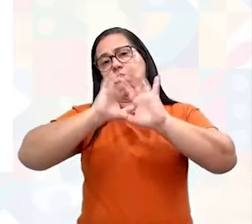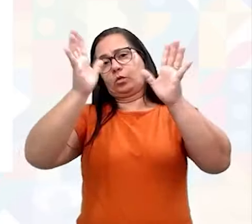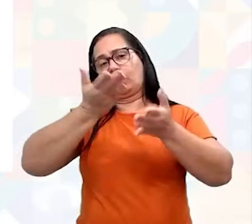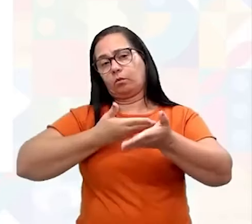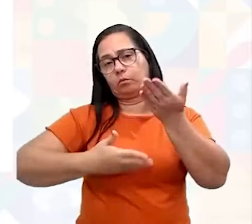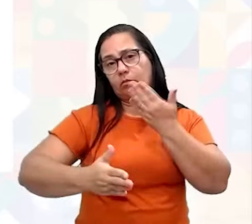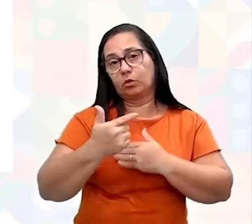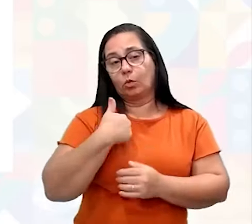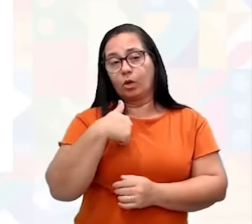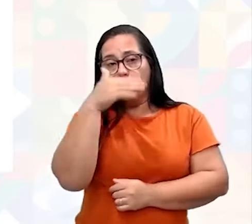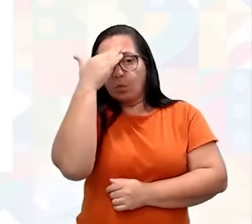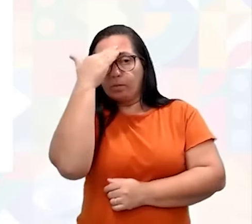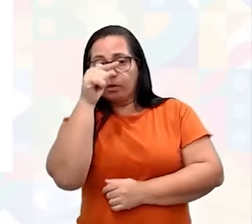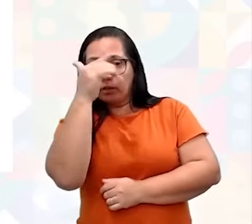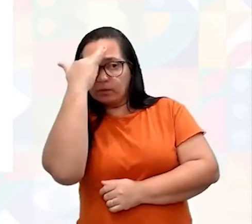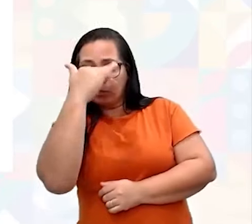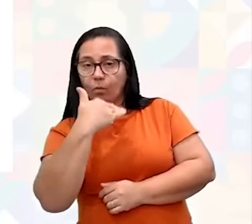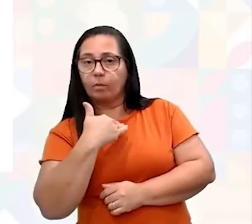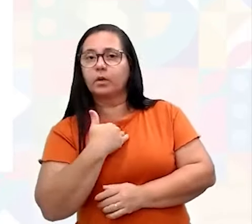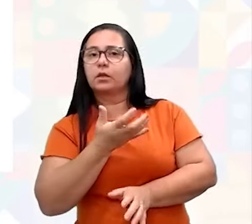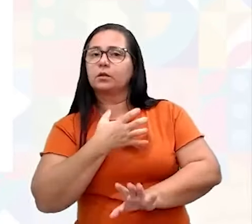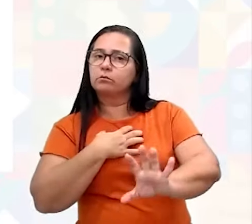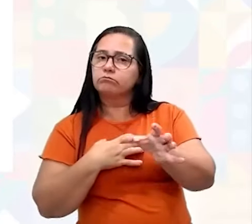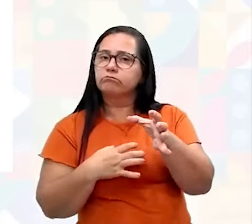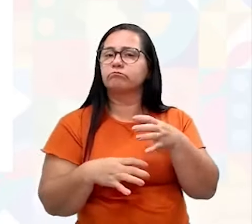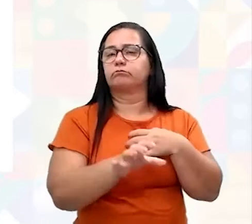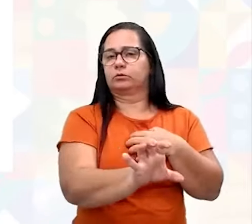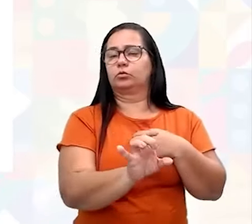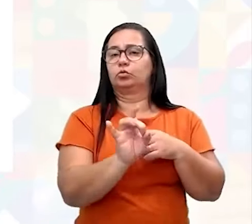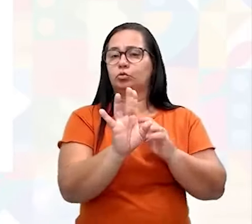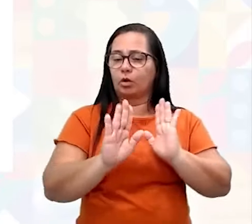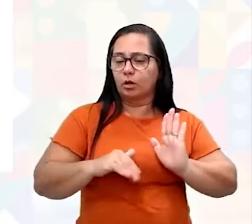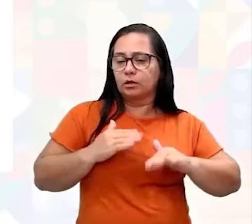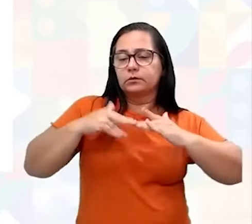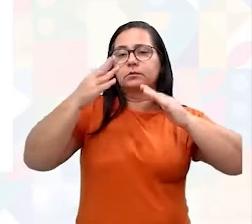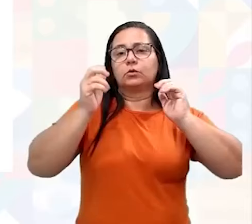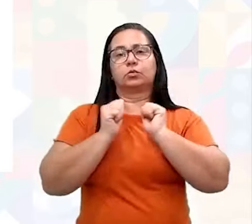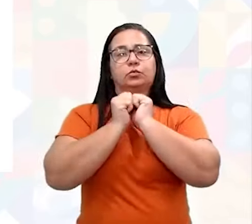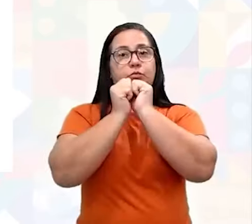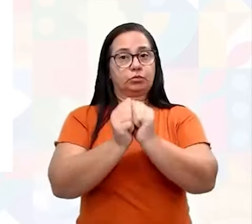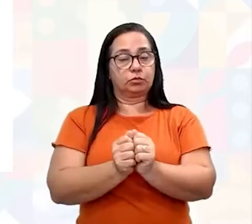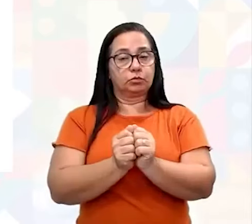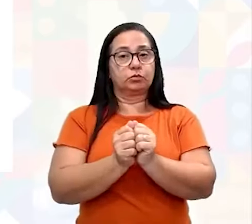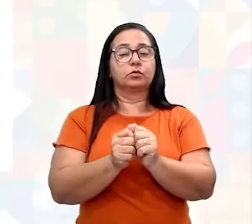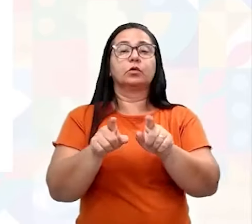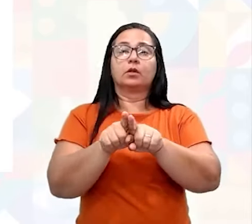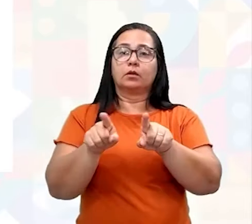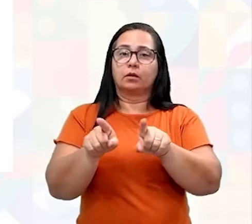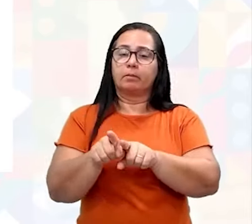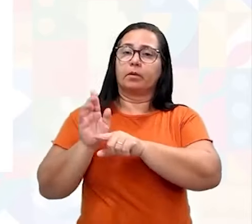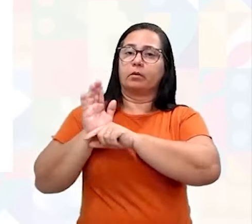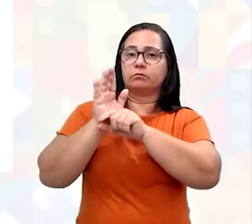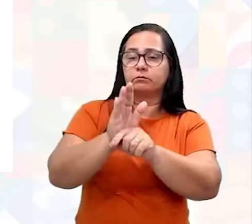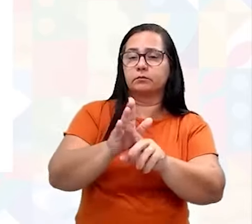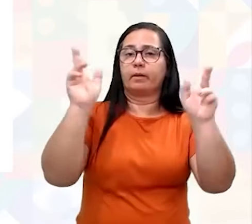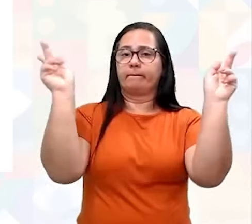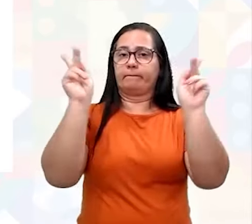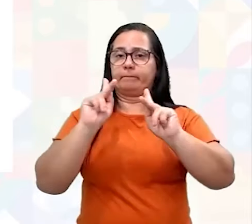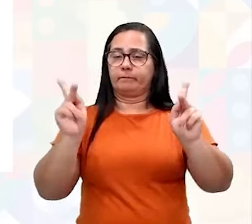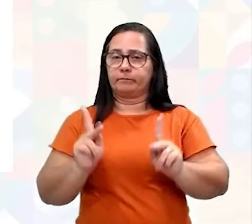eu compreendo o outro, o outro me compreende, né? Então a gente só tem um crescimento nisso aí. A colaboração e a paz entre